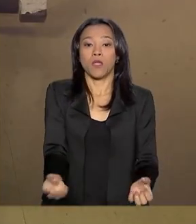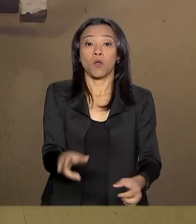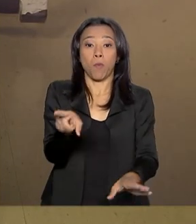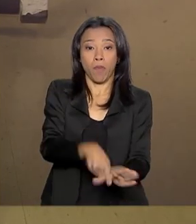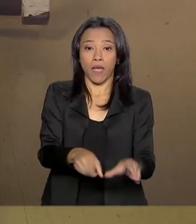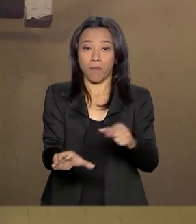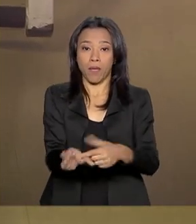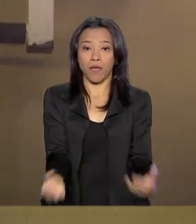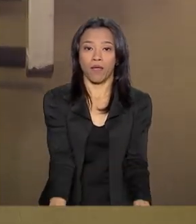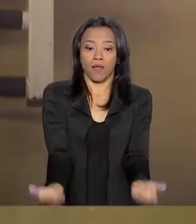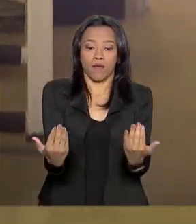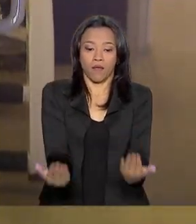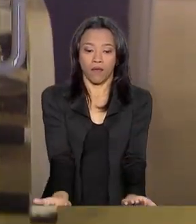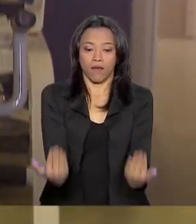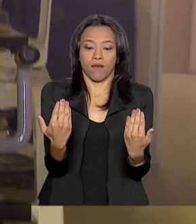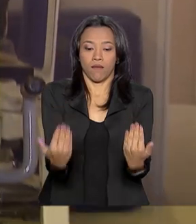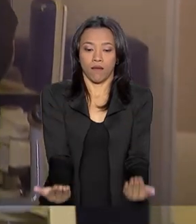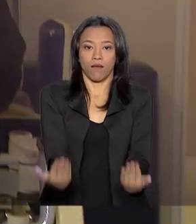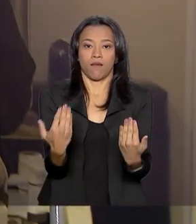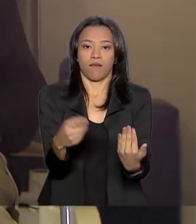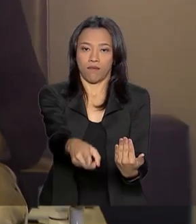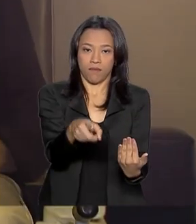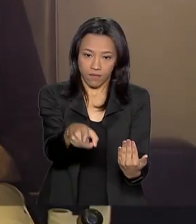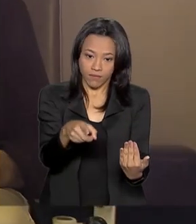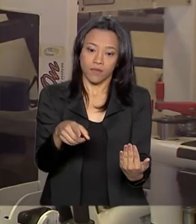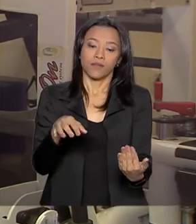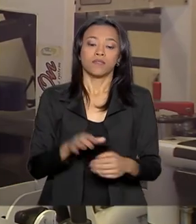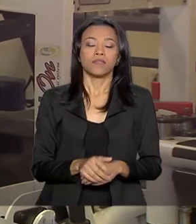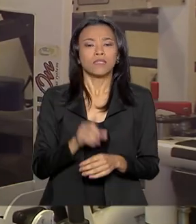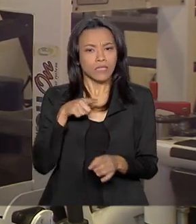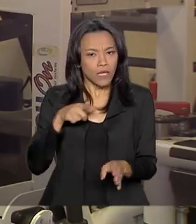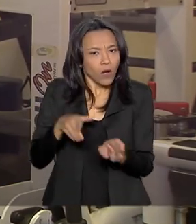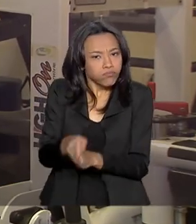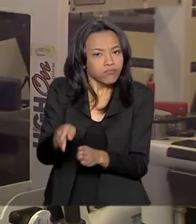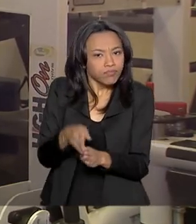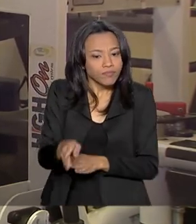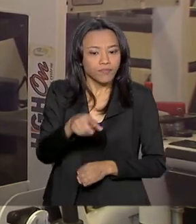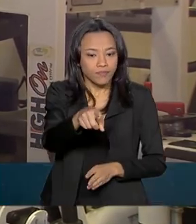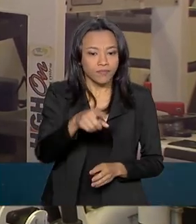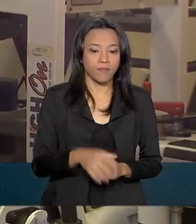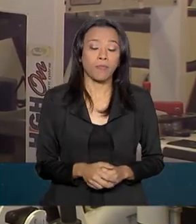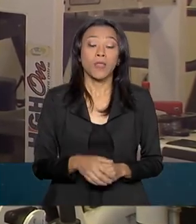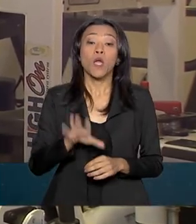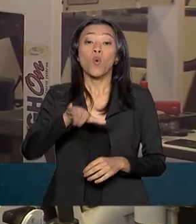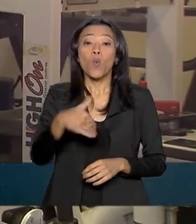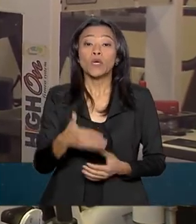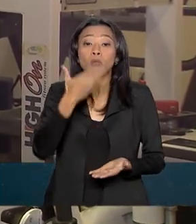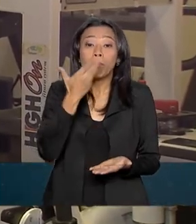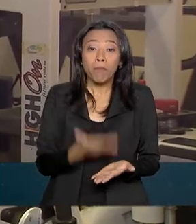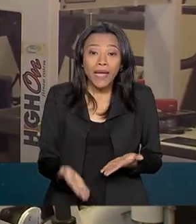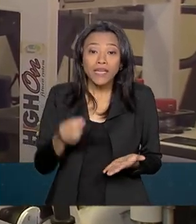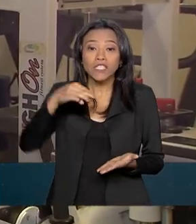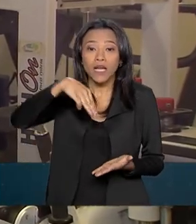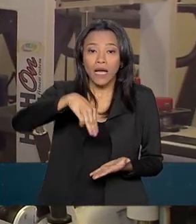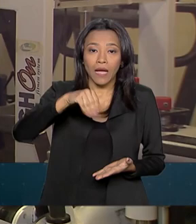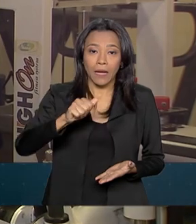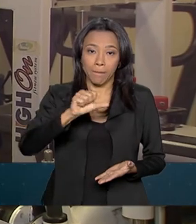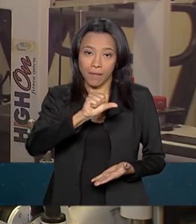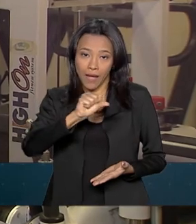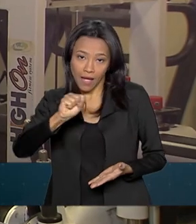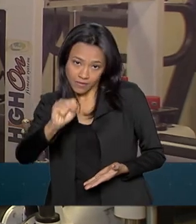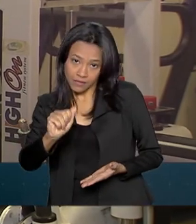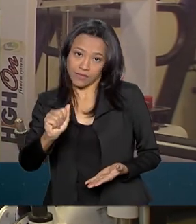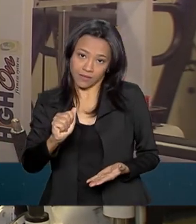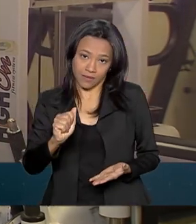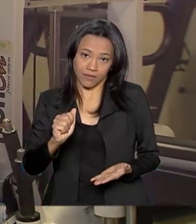montadas de acordo com a necessidade da dona Áurea naquele dia. Sarcopenia é a perda da massa muscular que vem com a idade e já começa